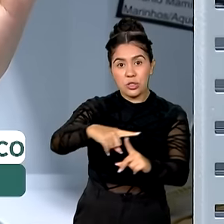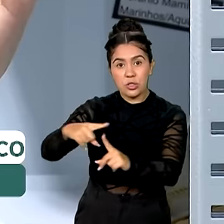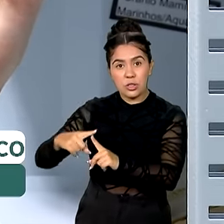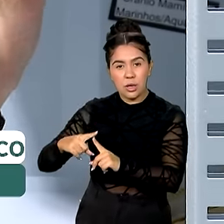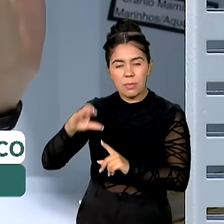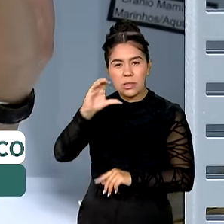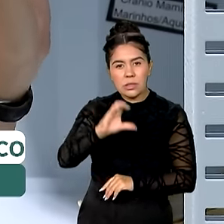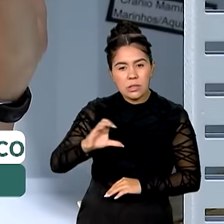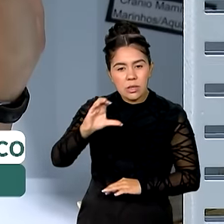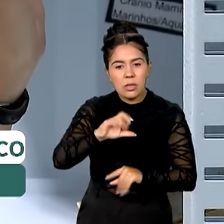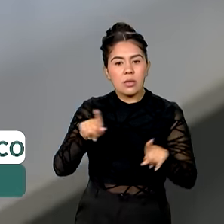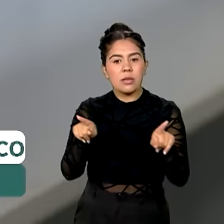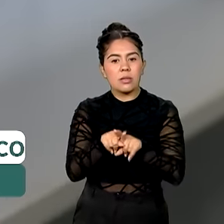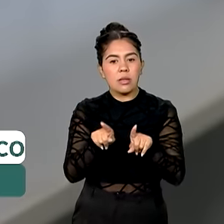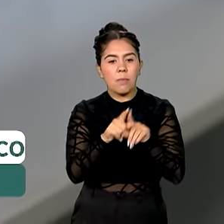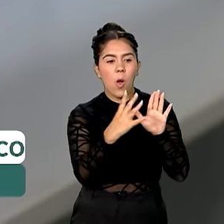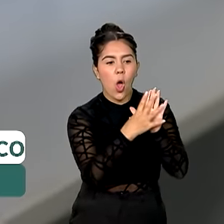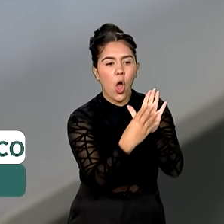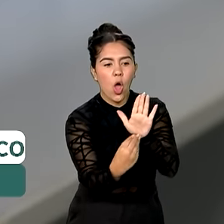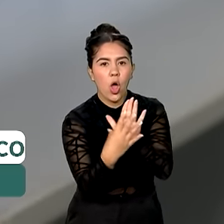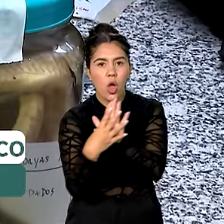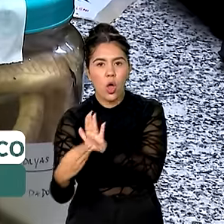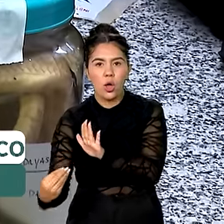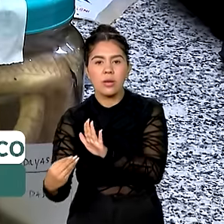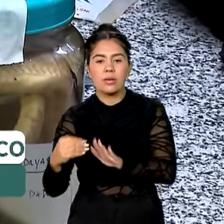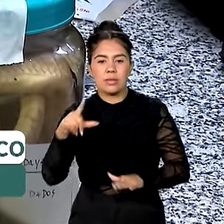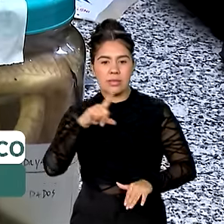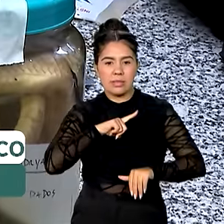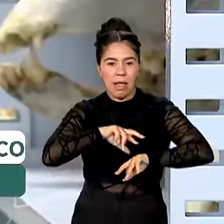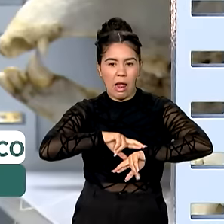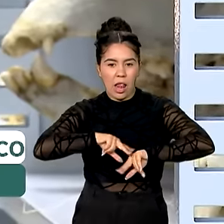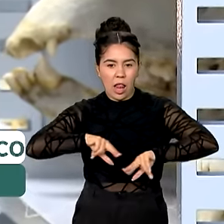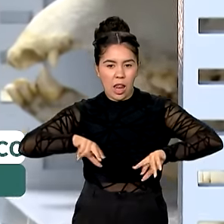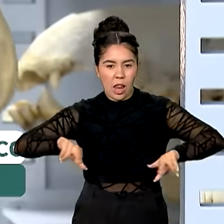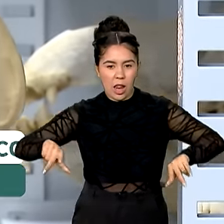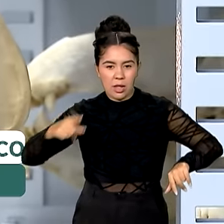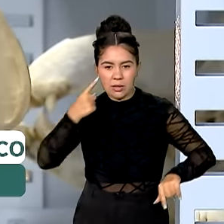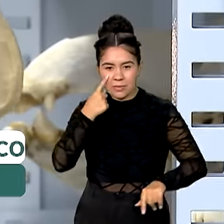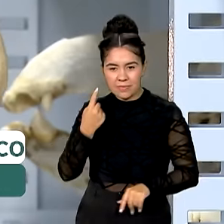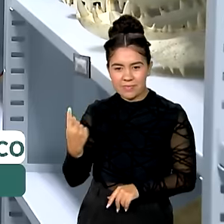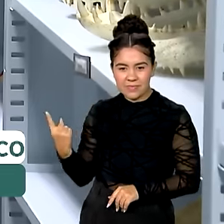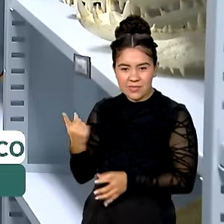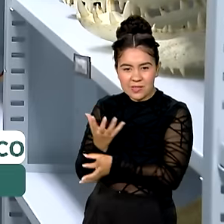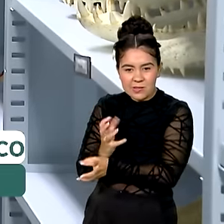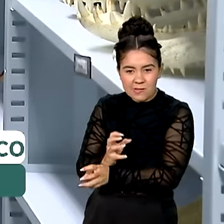800 mil exemplares, que incluem vertebrados, vertebrados e fósseis.